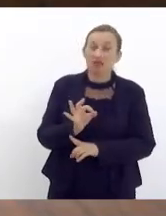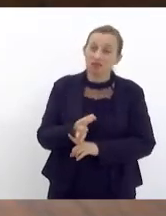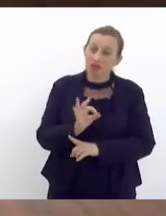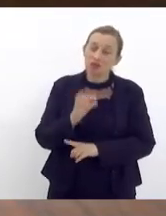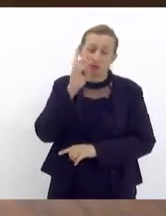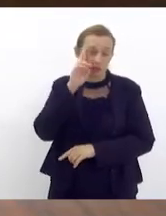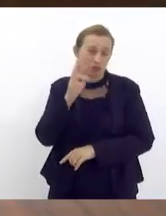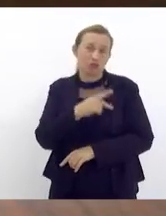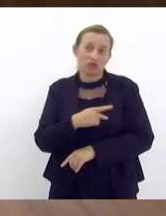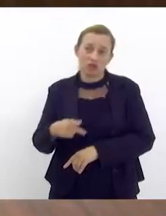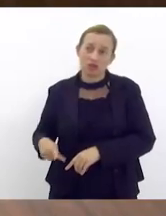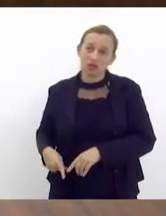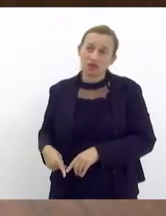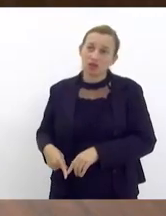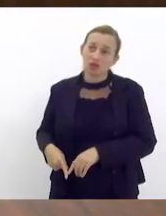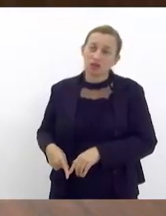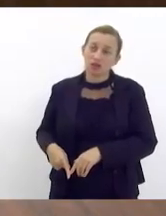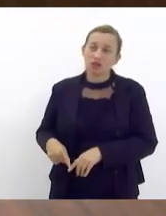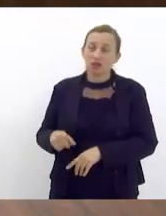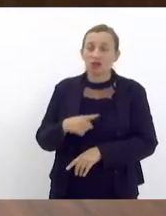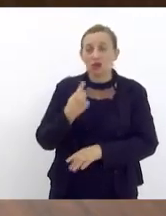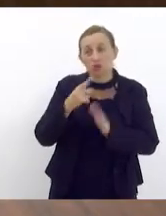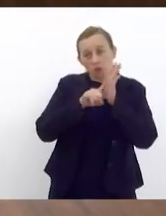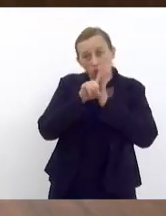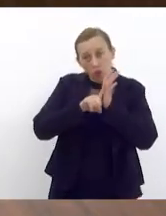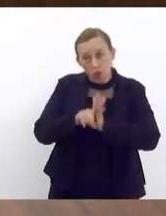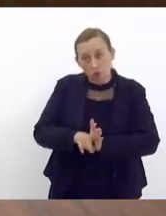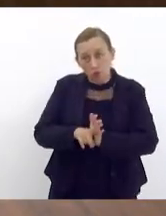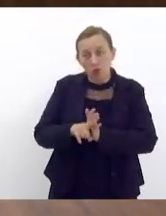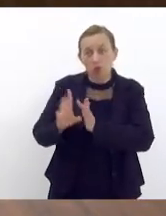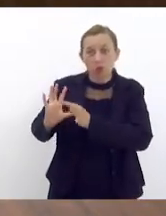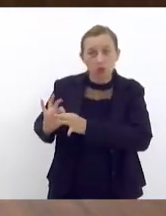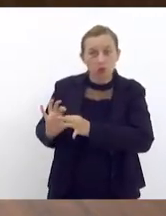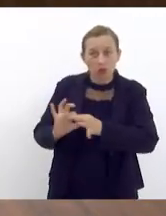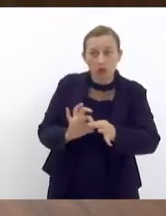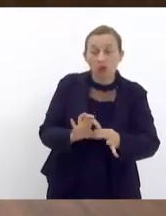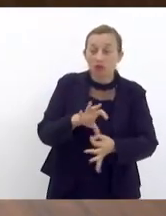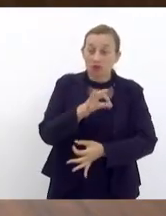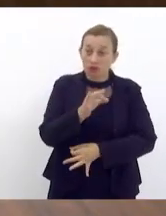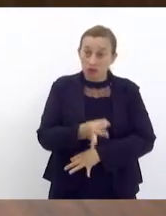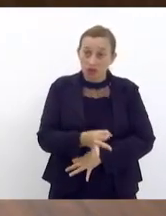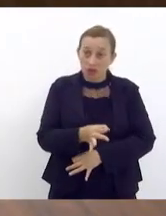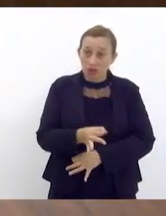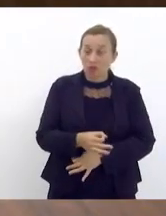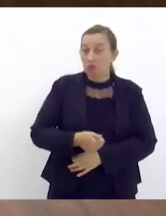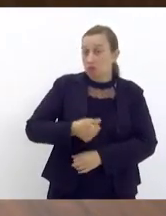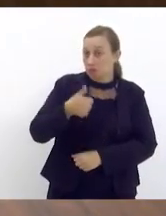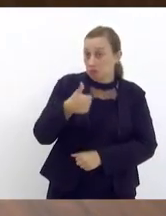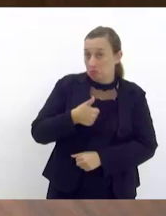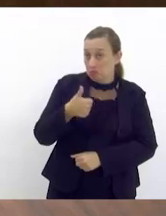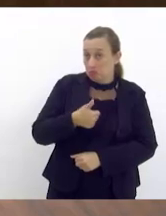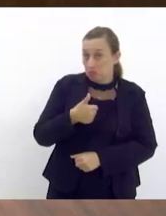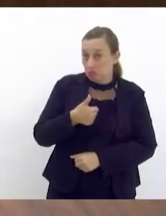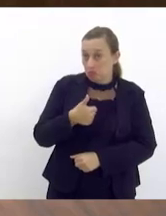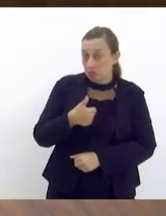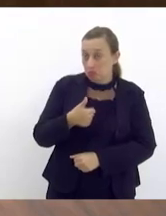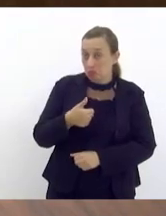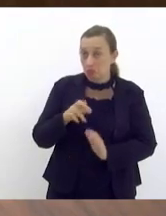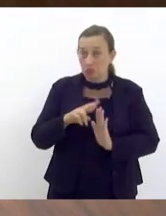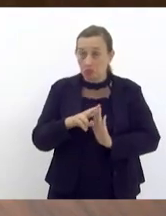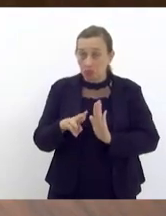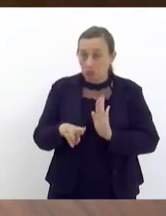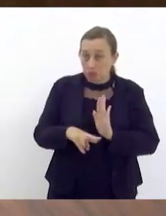presidente que a nossa análise vai na direção correta é primeiro no regime de